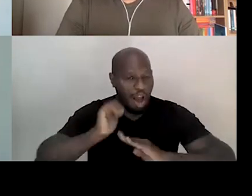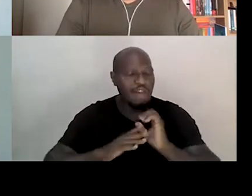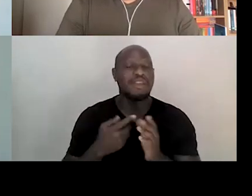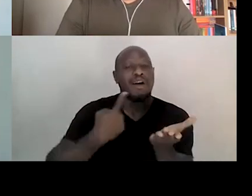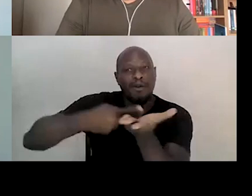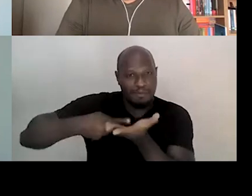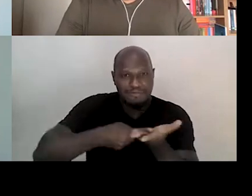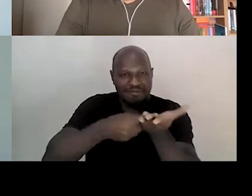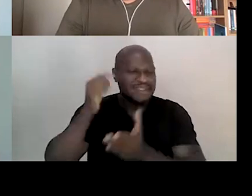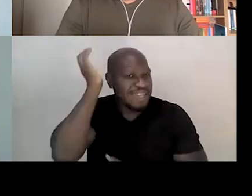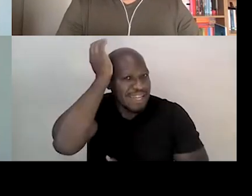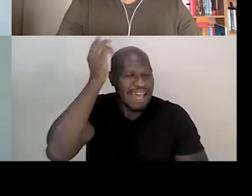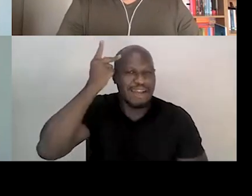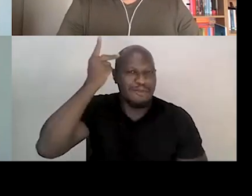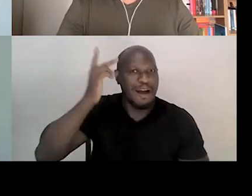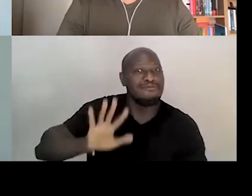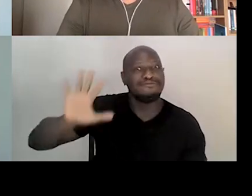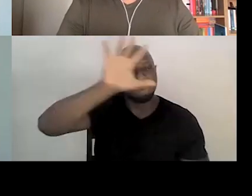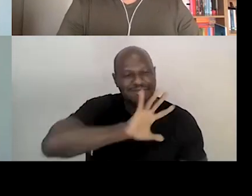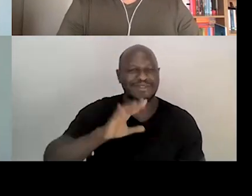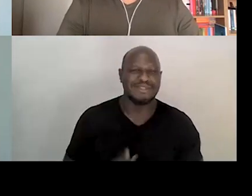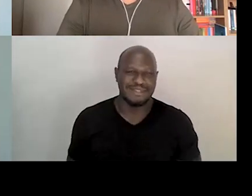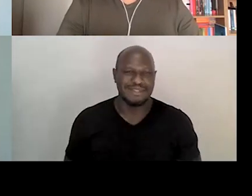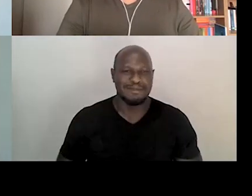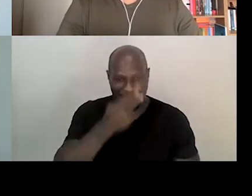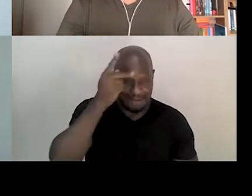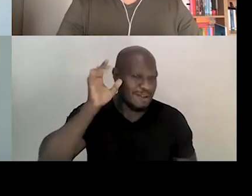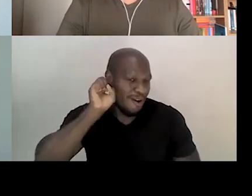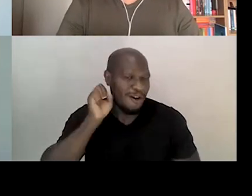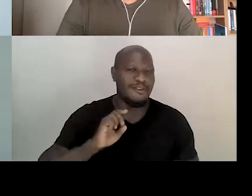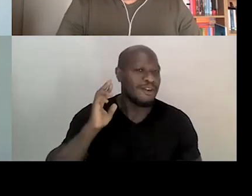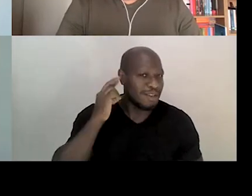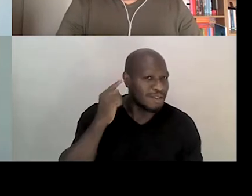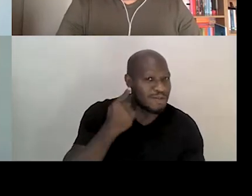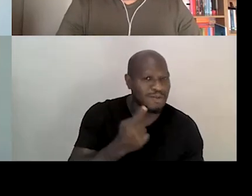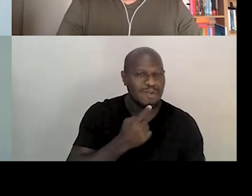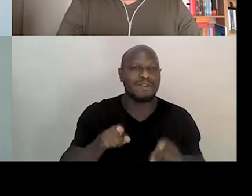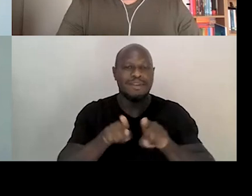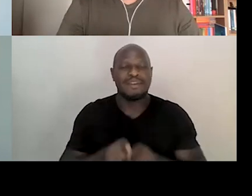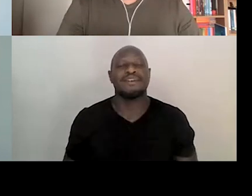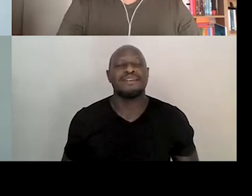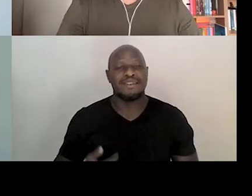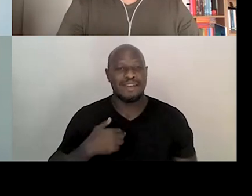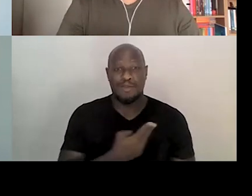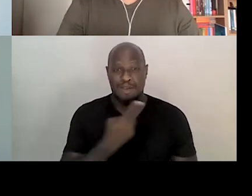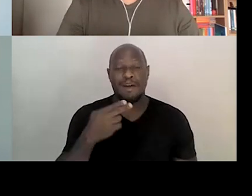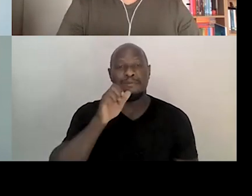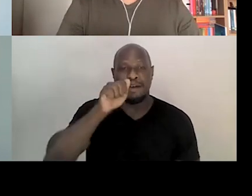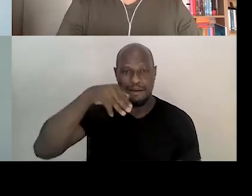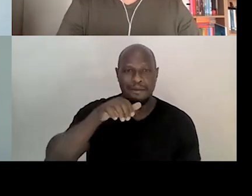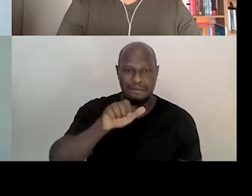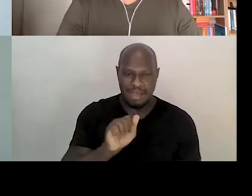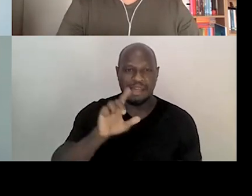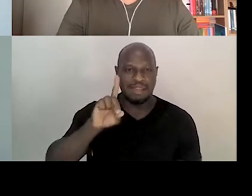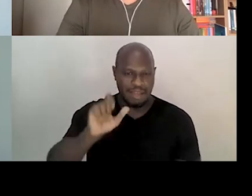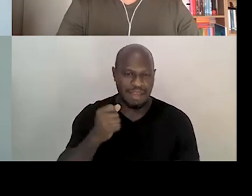São Paulo com todos os nossos ouvintes e não-ouvintes. Eu sou a Amanda Silva, como eu disse. Me reconheço como uma mulher